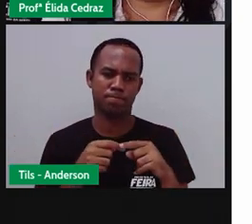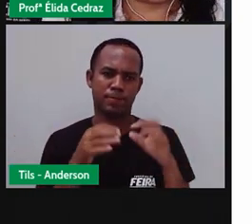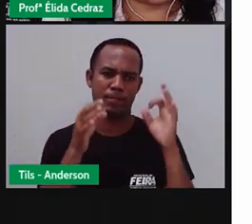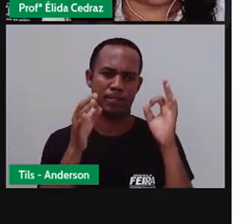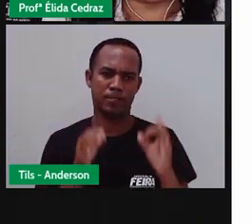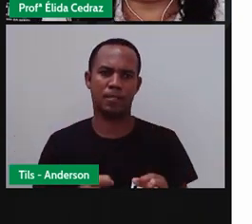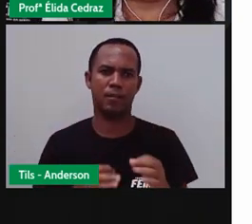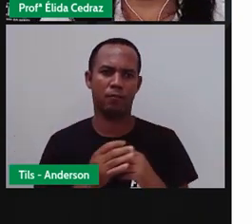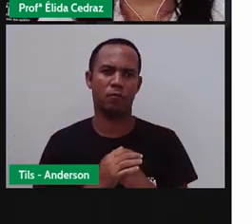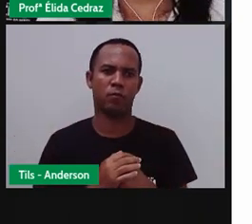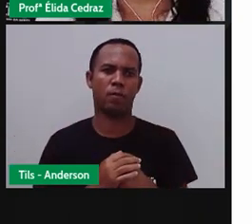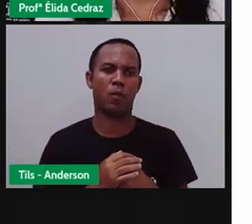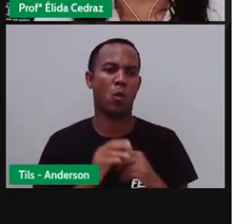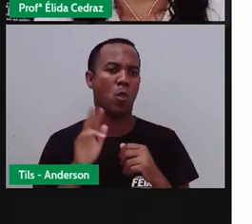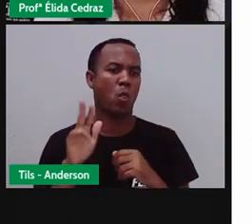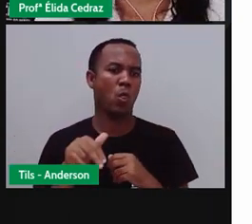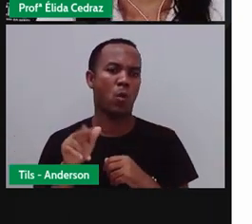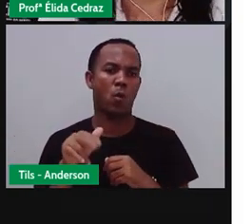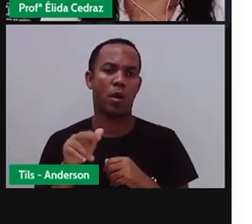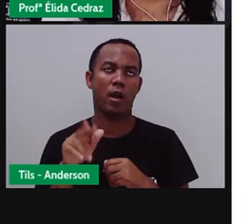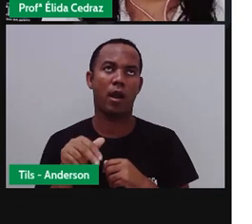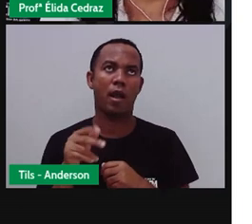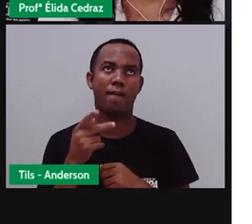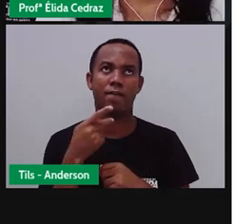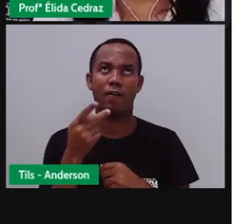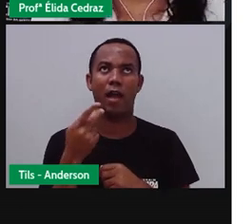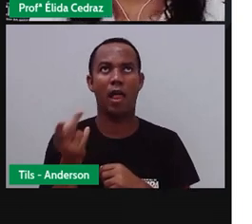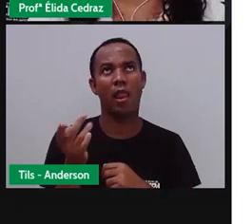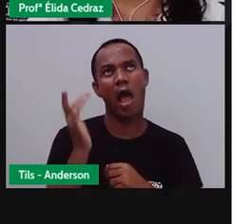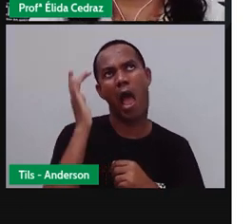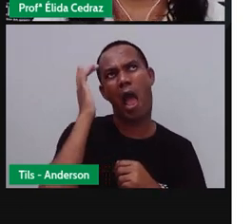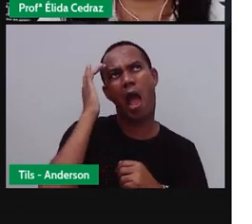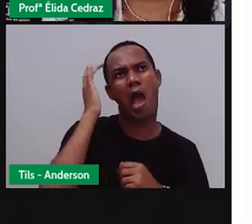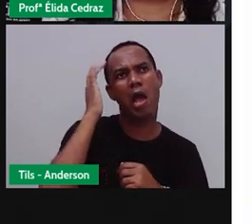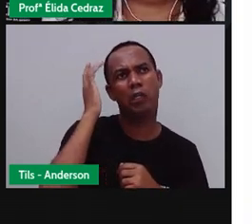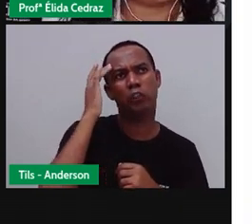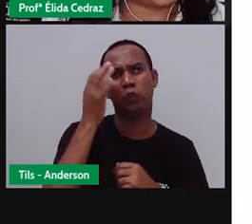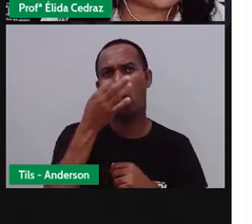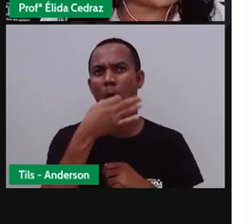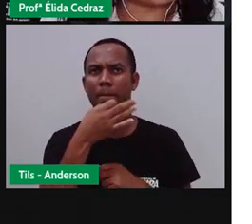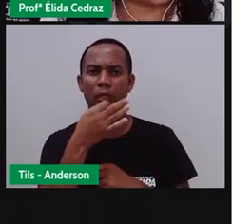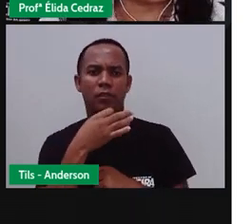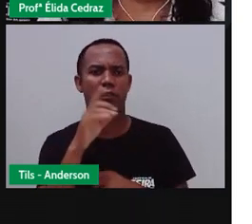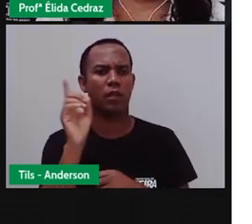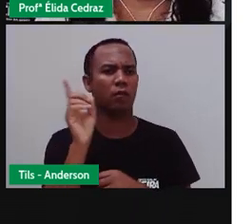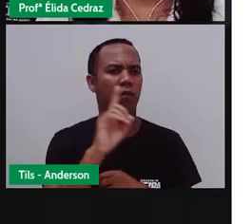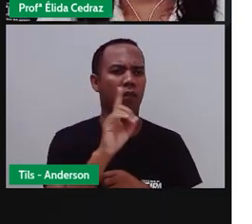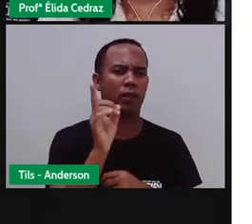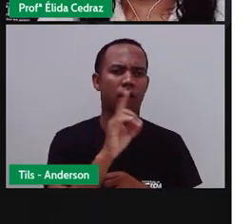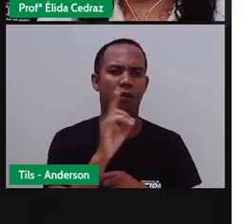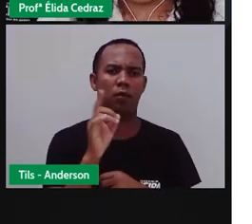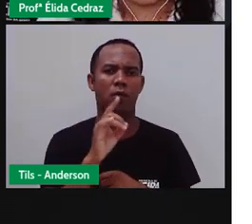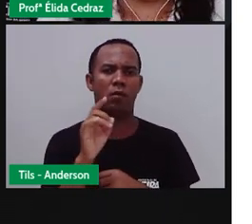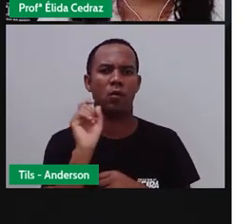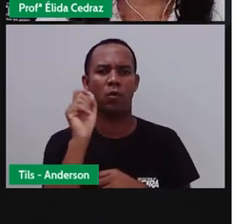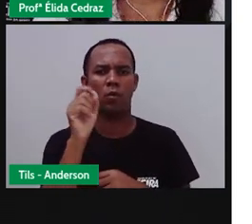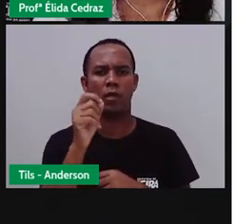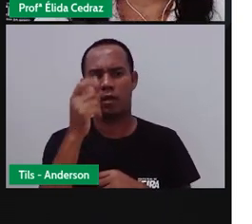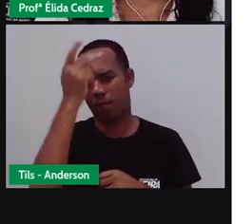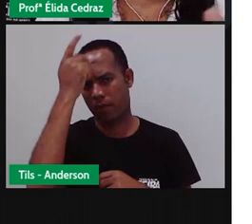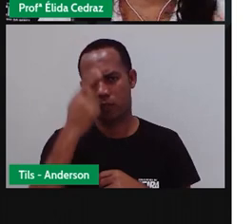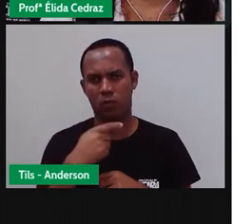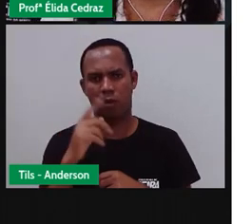impessoal. Nunca vai ser dito assim, eu acho que isso. Isso é opinião. Ela é impessoal.